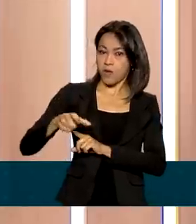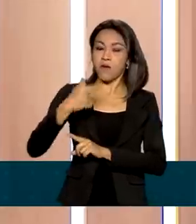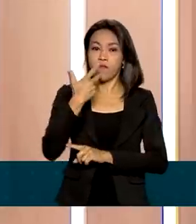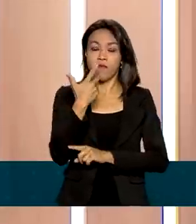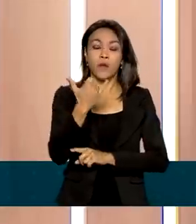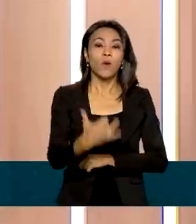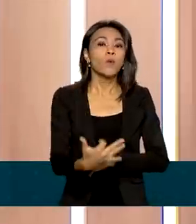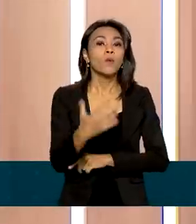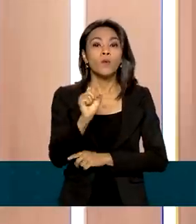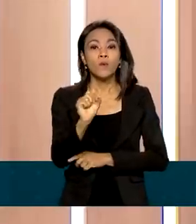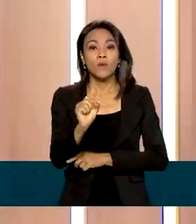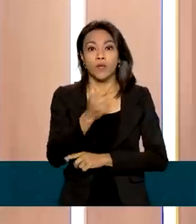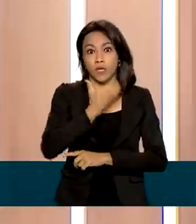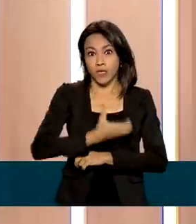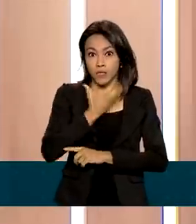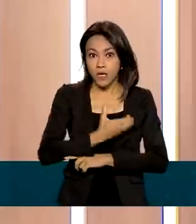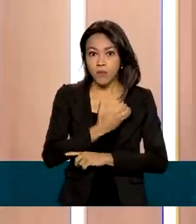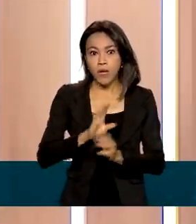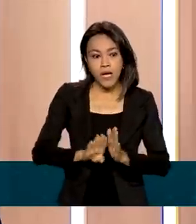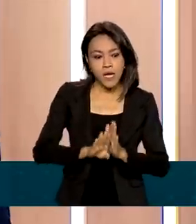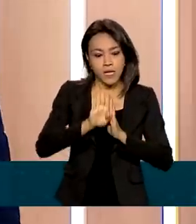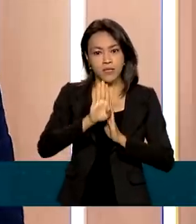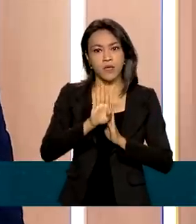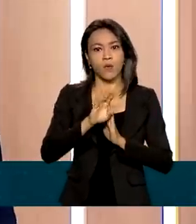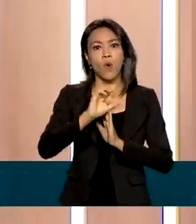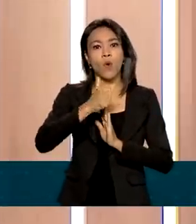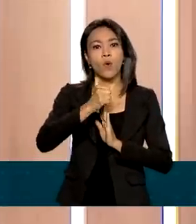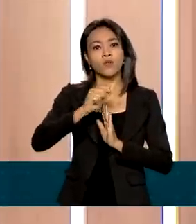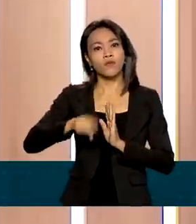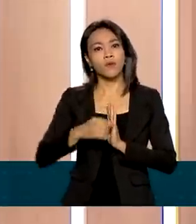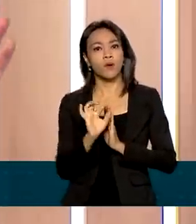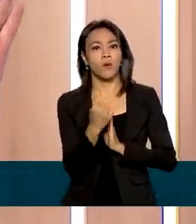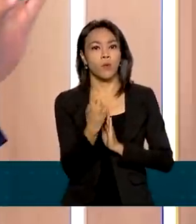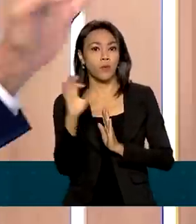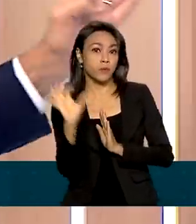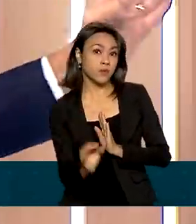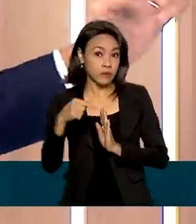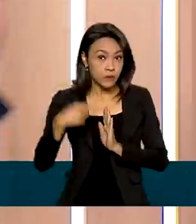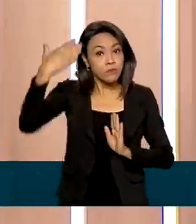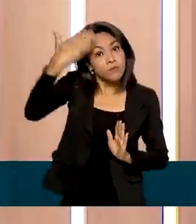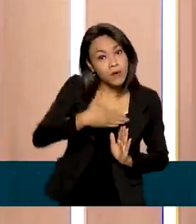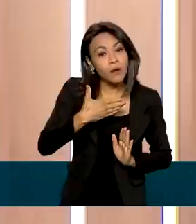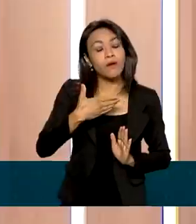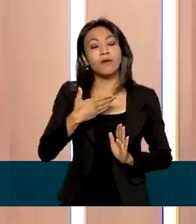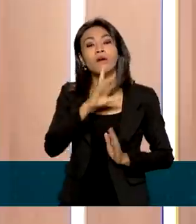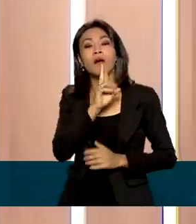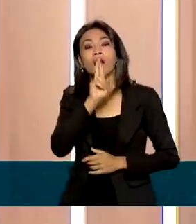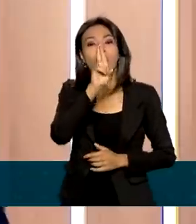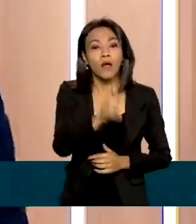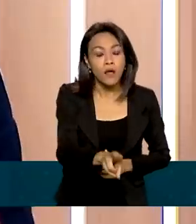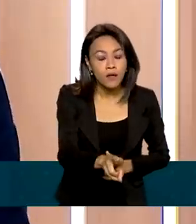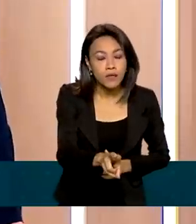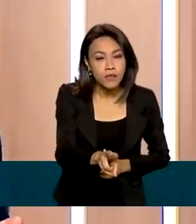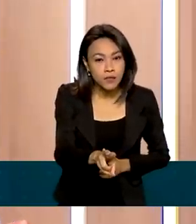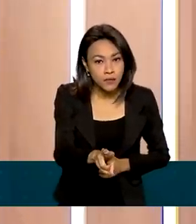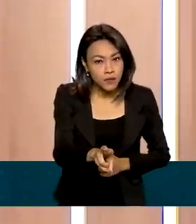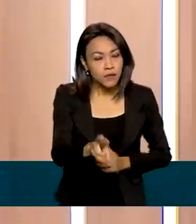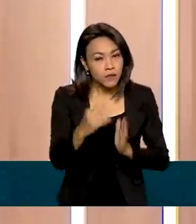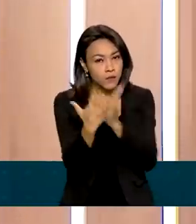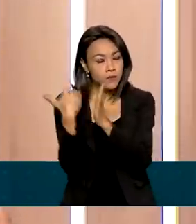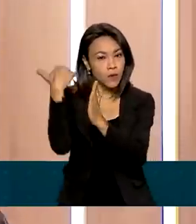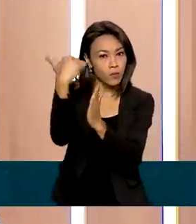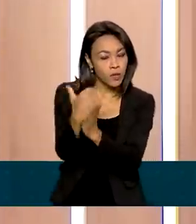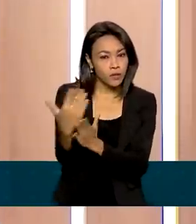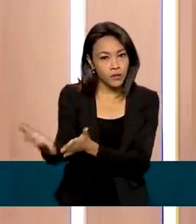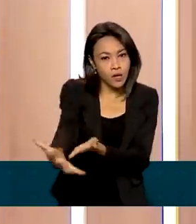dezembro do ano passado cresceram 11,1%, o que confirma um pouco o resultado do aumento da arrecadação.